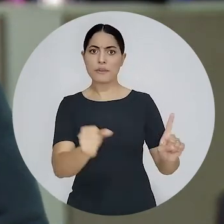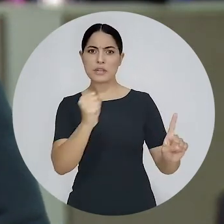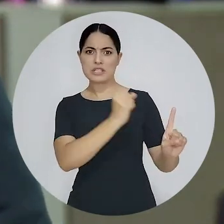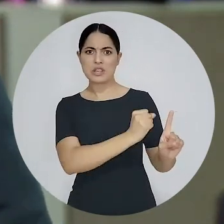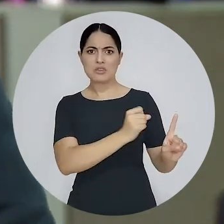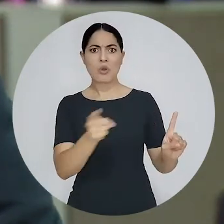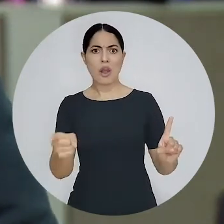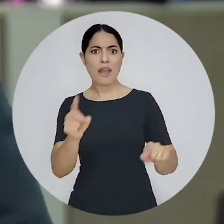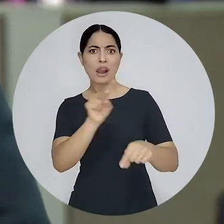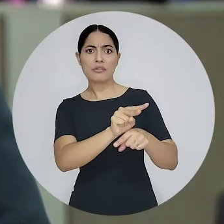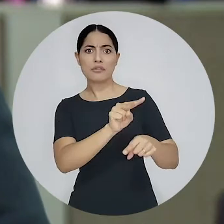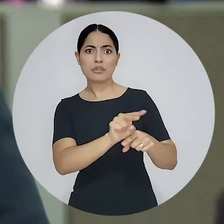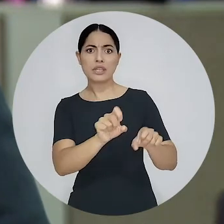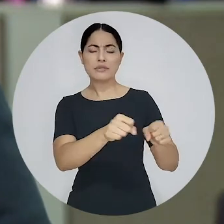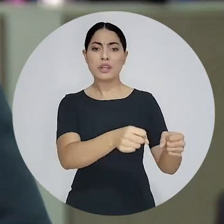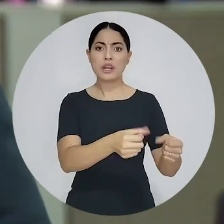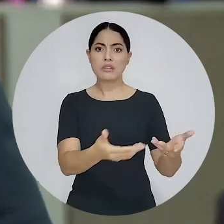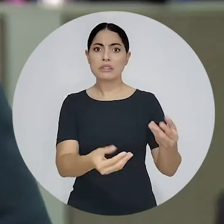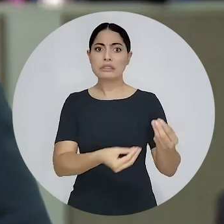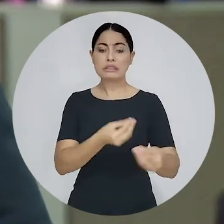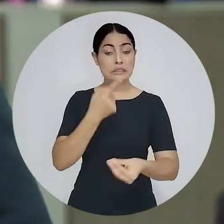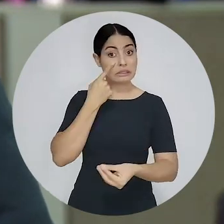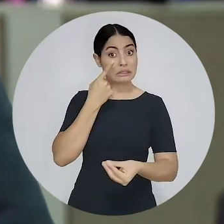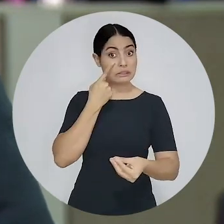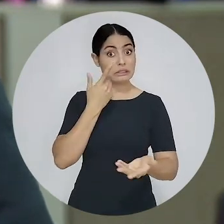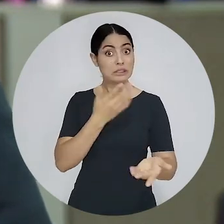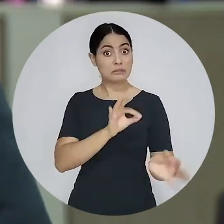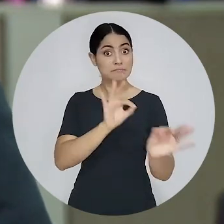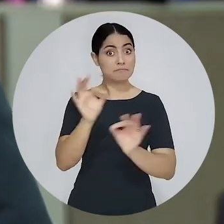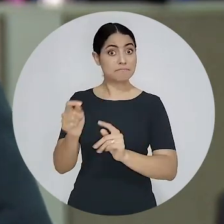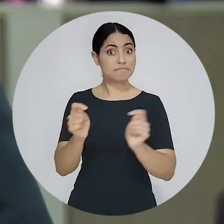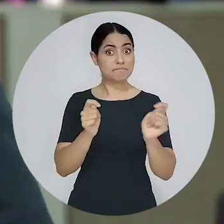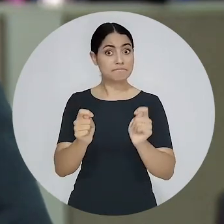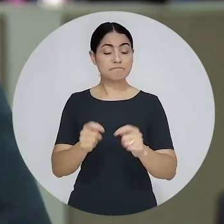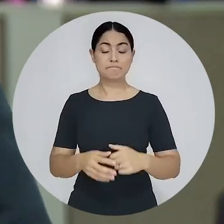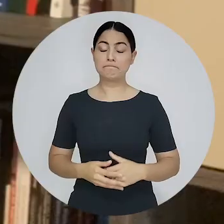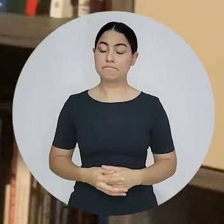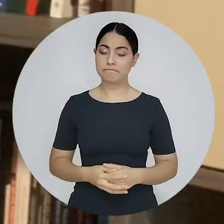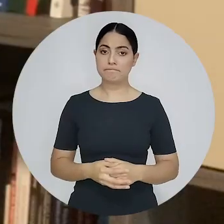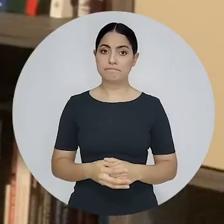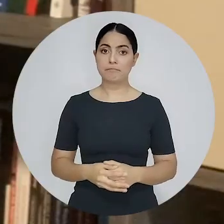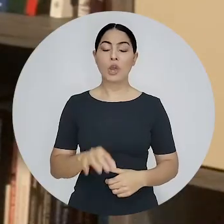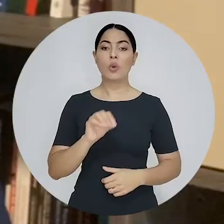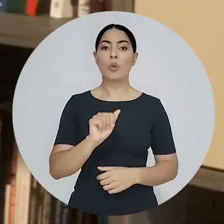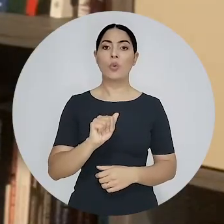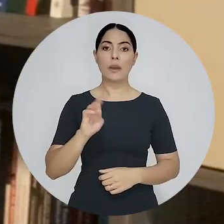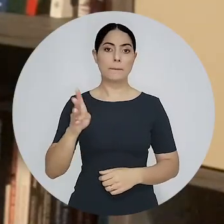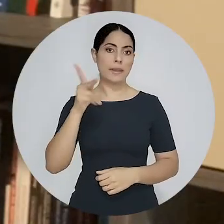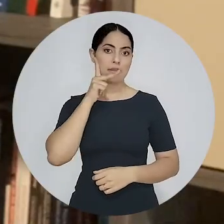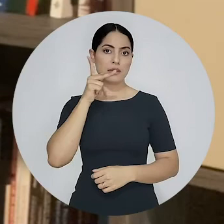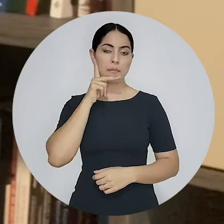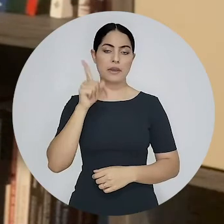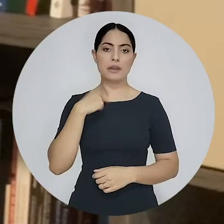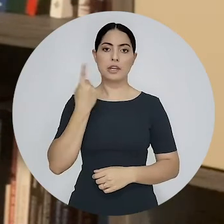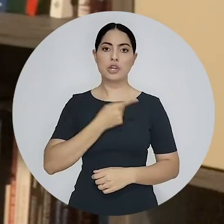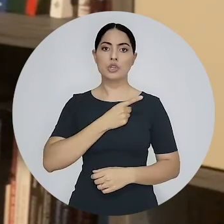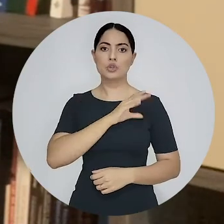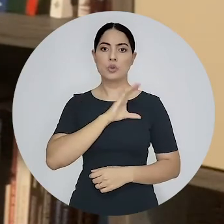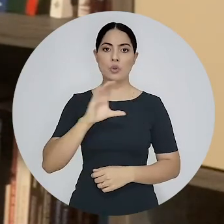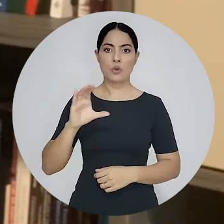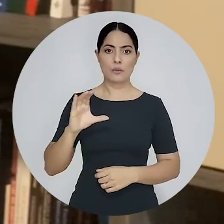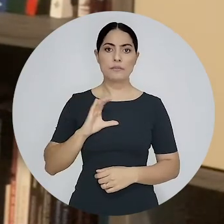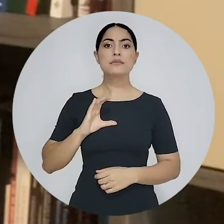feminicídio ocorrido na cidade de Patos. Acompanhe na entrevista. A OAB da Paraíba, por sua comissão de